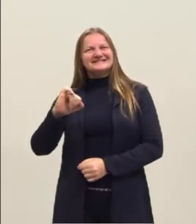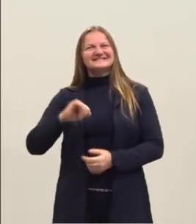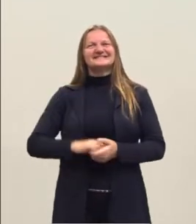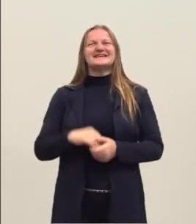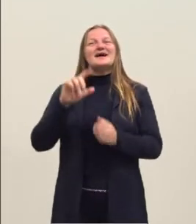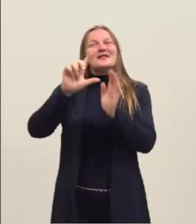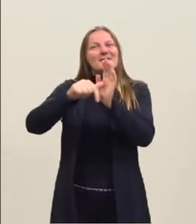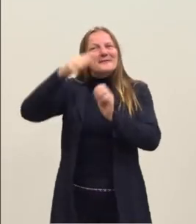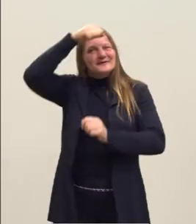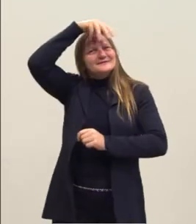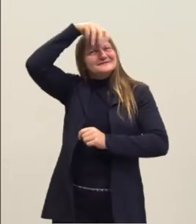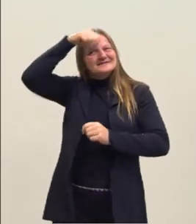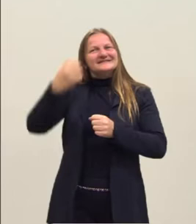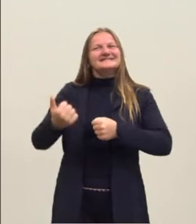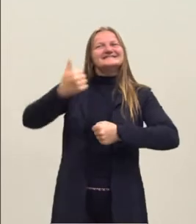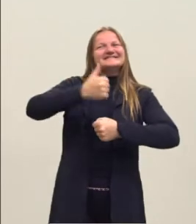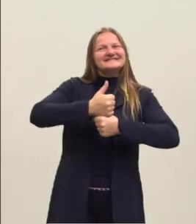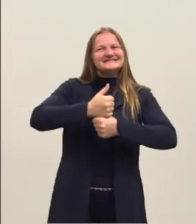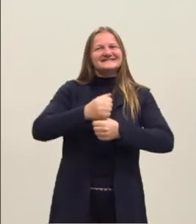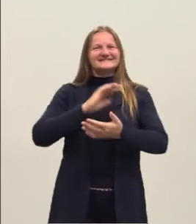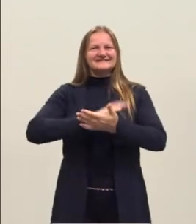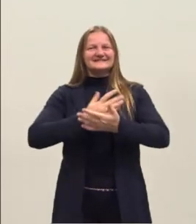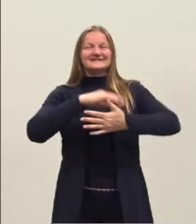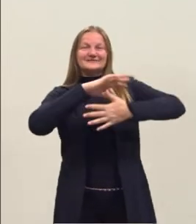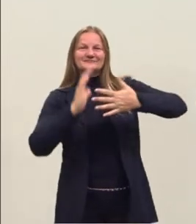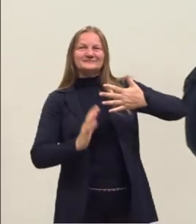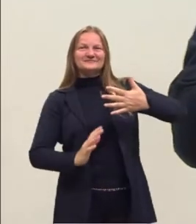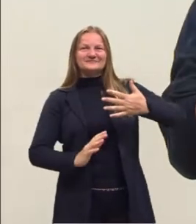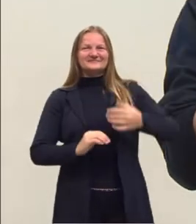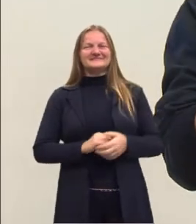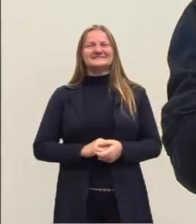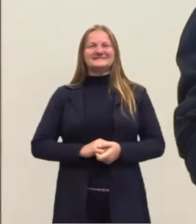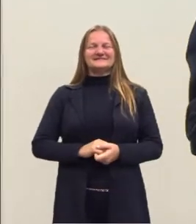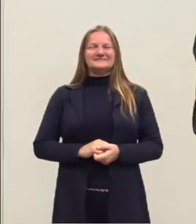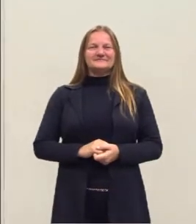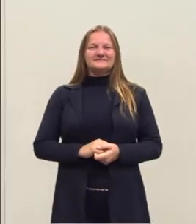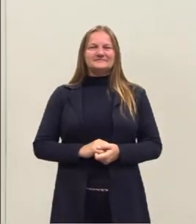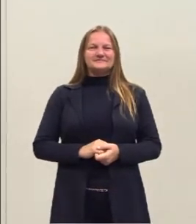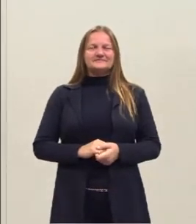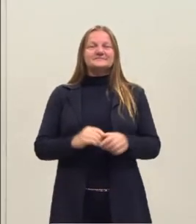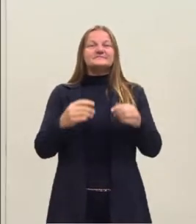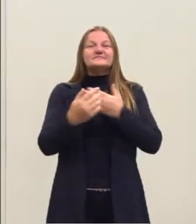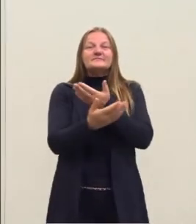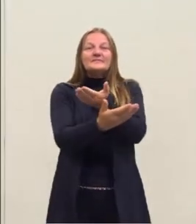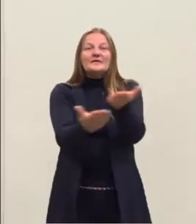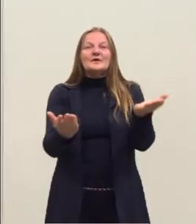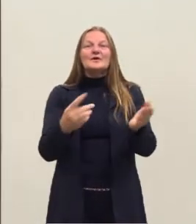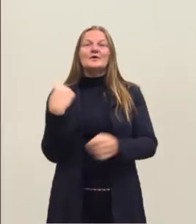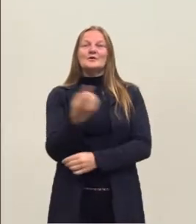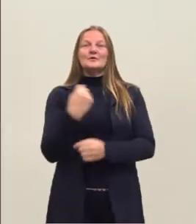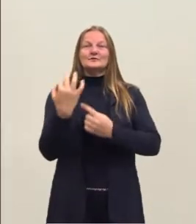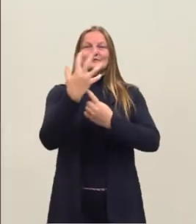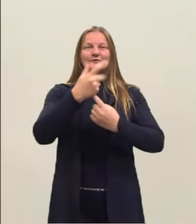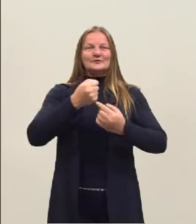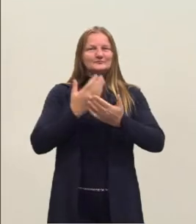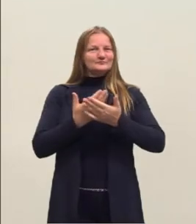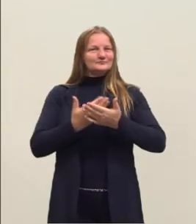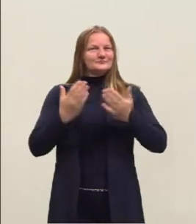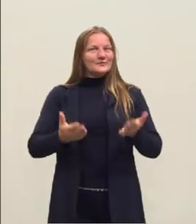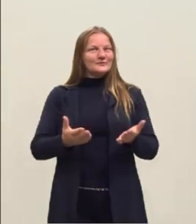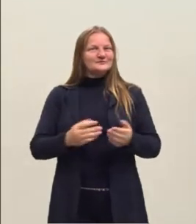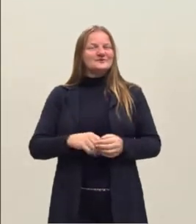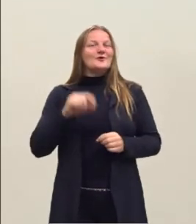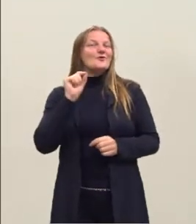em seguida a prof. Suzana também. Vai estar aqui conosco fazendo a tradução em Libras para a nossa aula de arte de hoje,